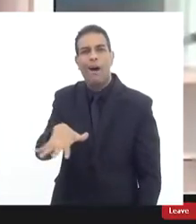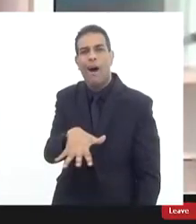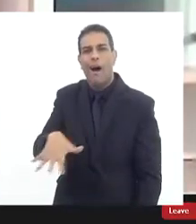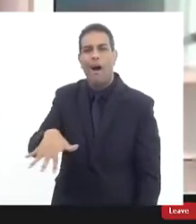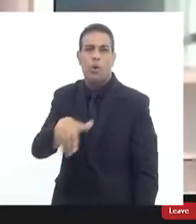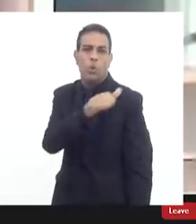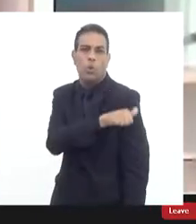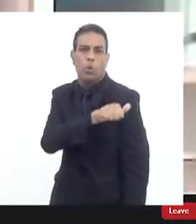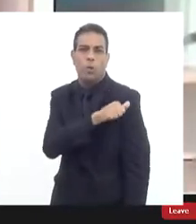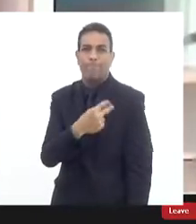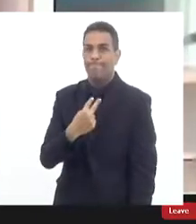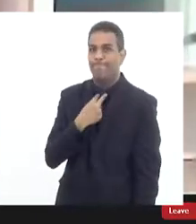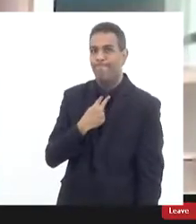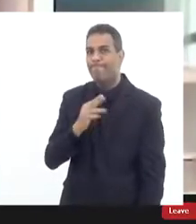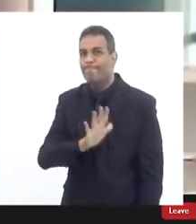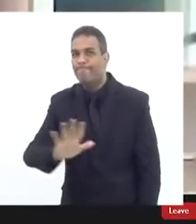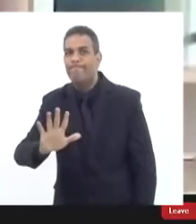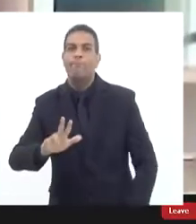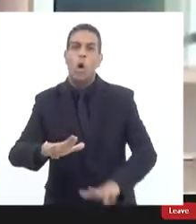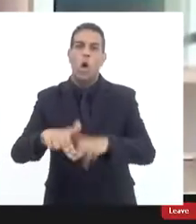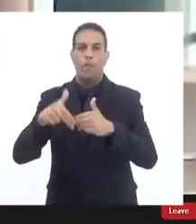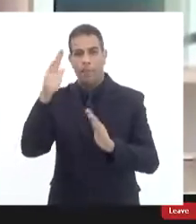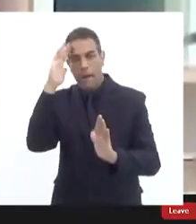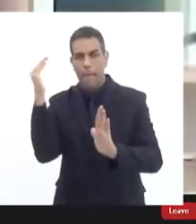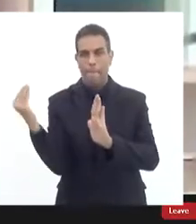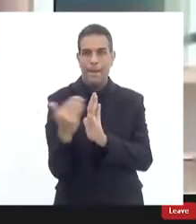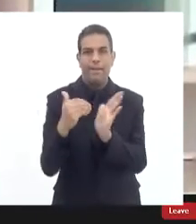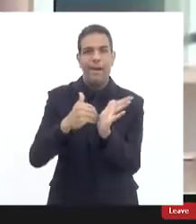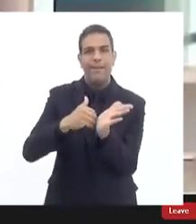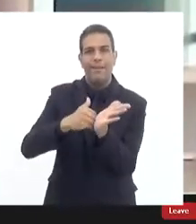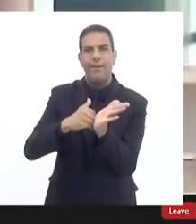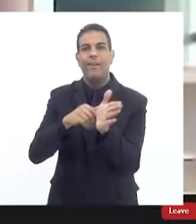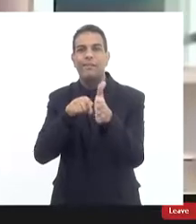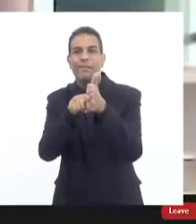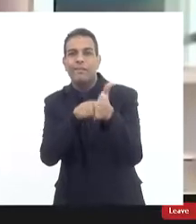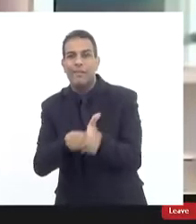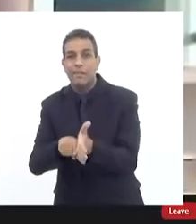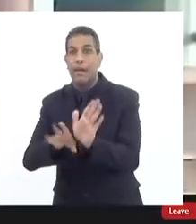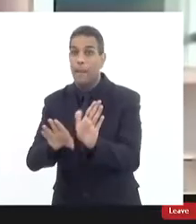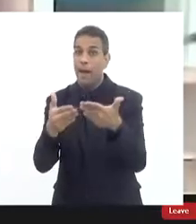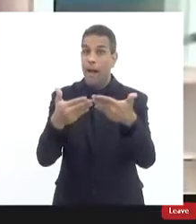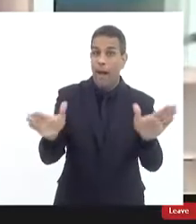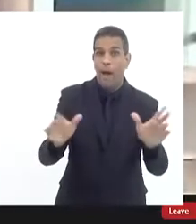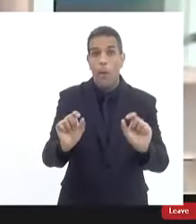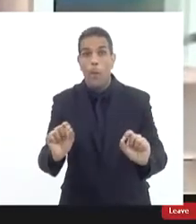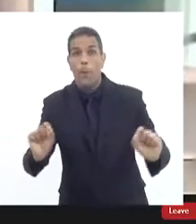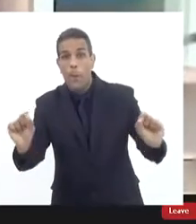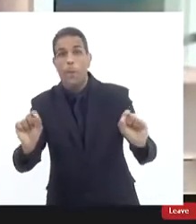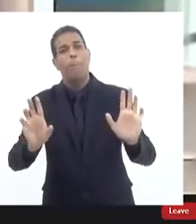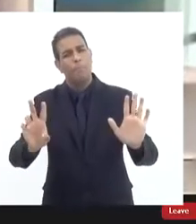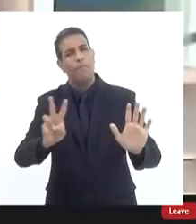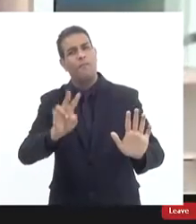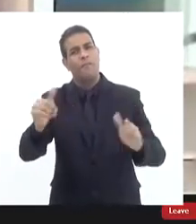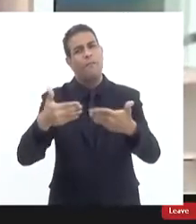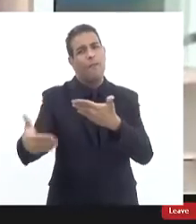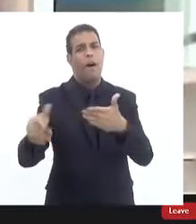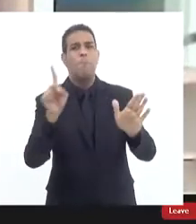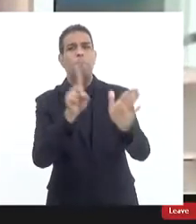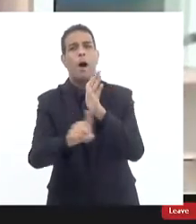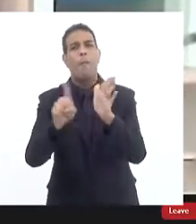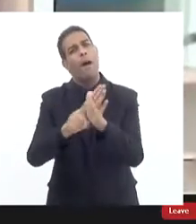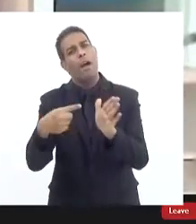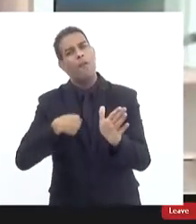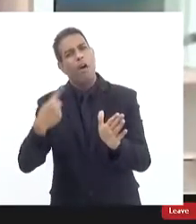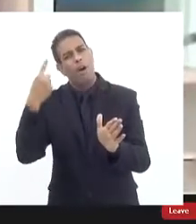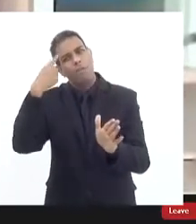fiz não sei se vai atender a demanda dos senhores e das senhoras mas aí eu deixo aberto aqui para posteriores perguntas e eu vou filtrando